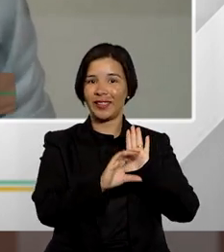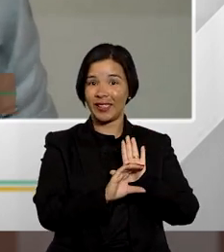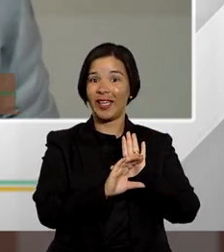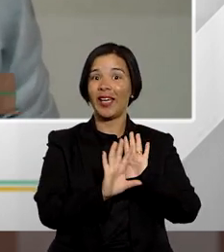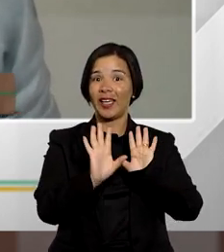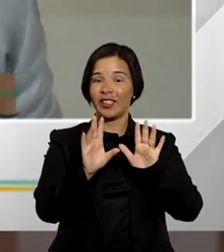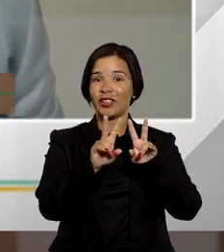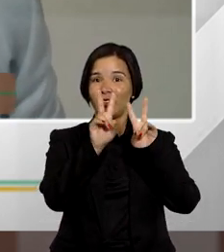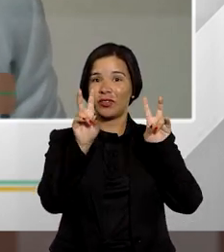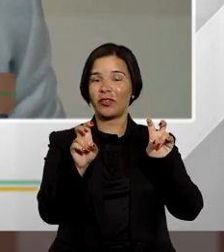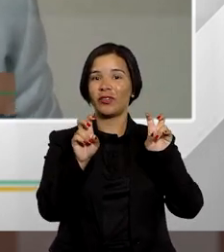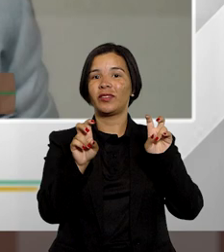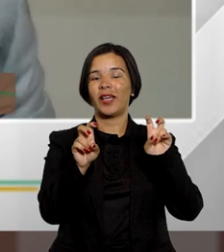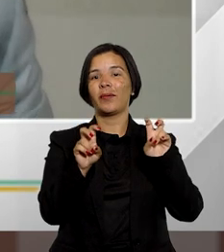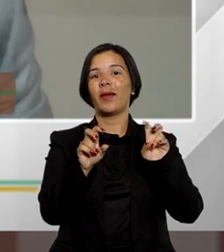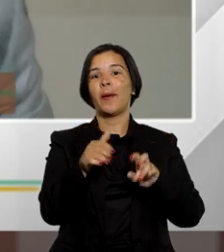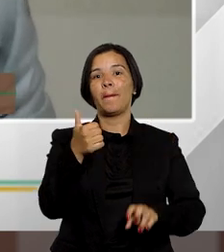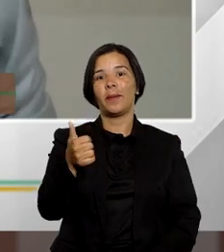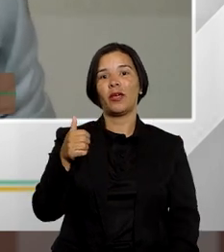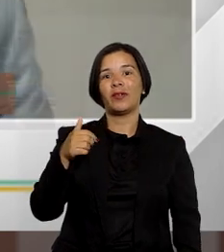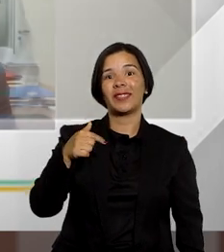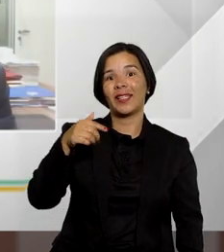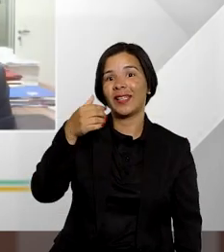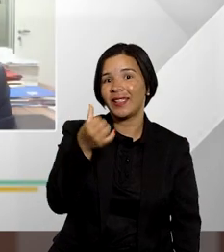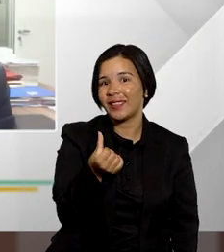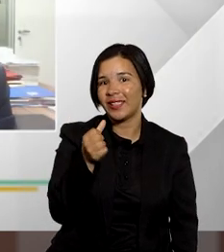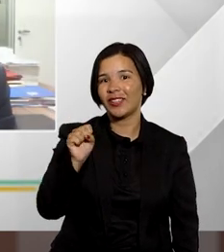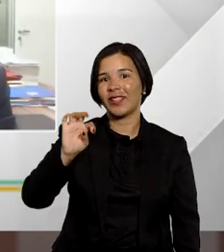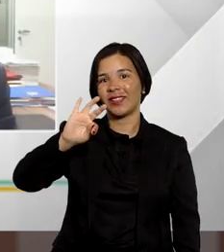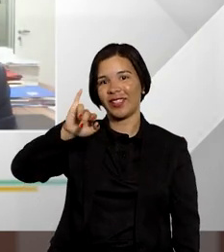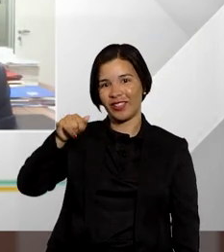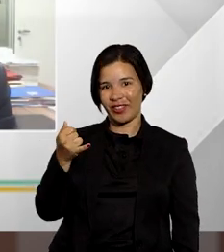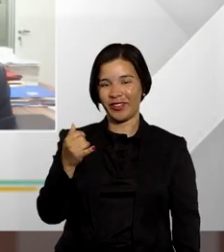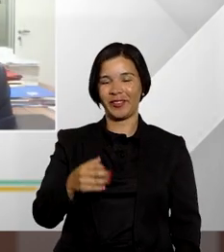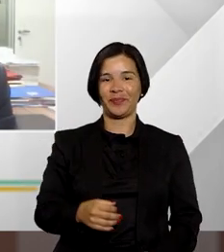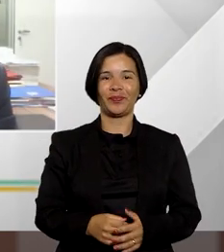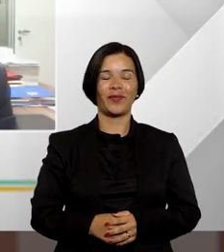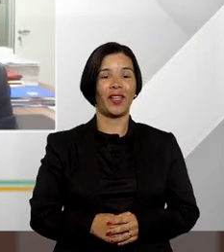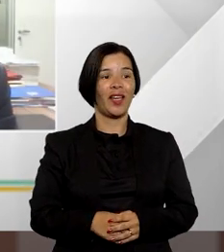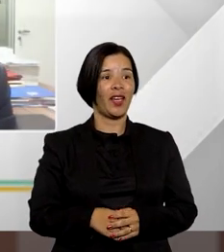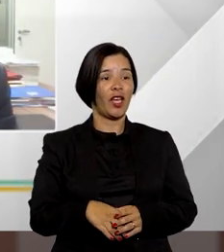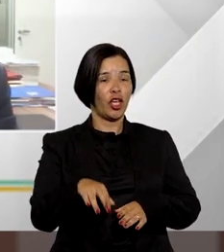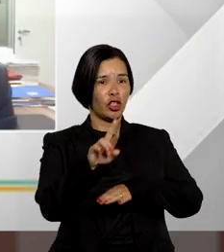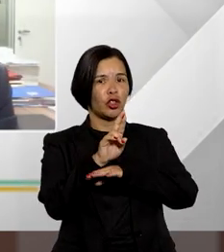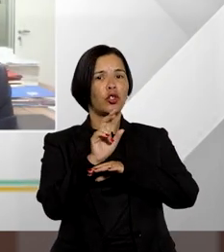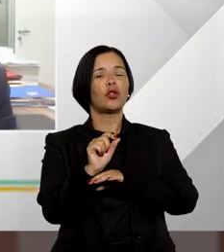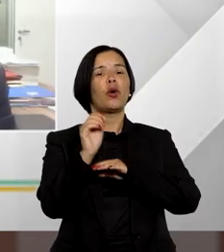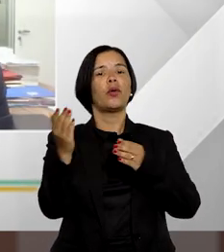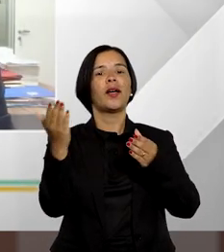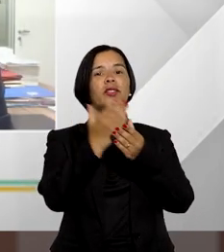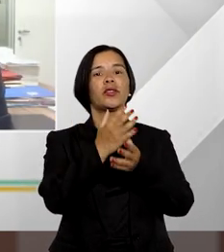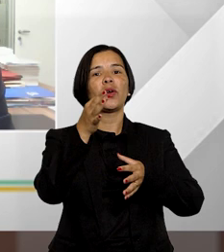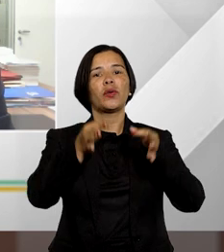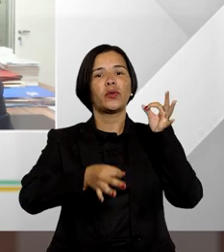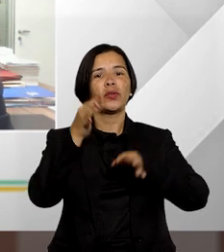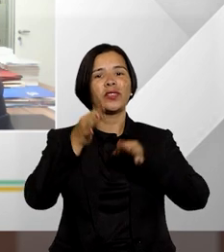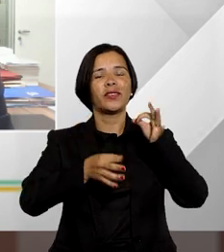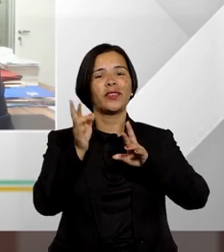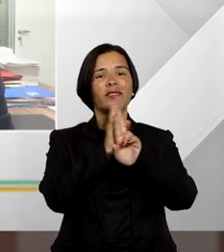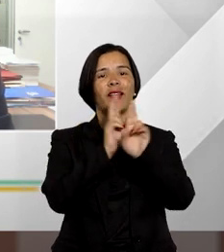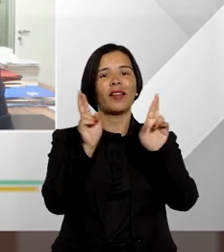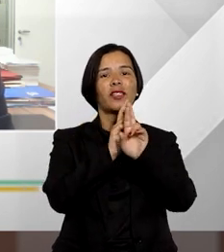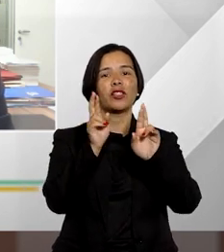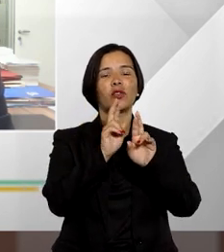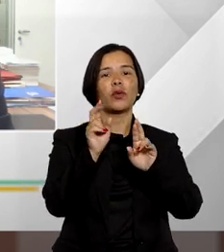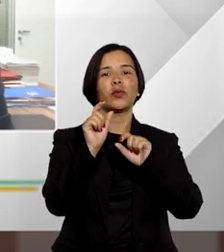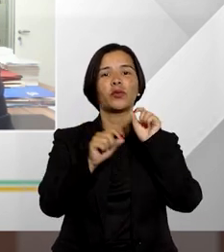conforme tema 1076 do STJ Dr. Rafael mudando um pouquinho de assunto nas ações judiciais relativas